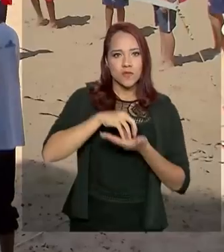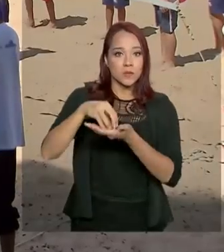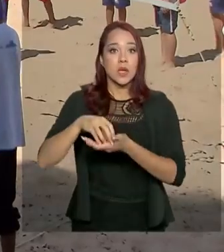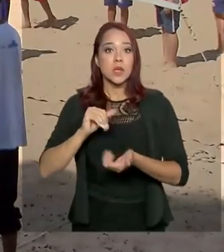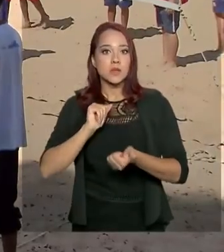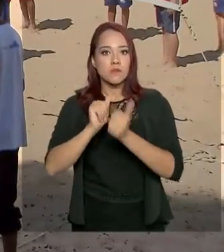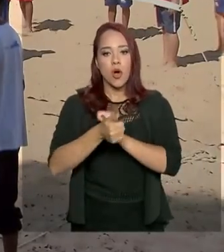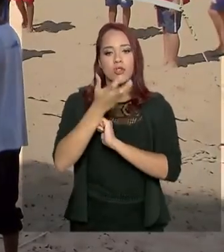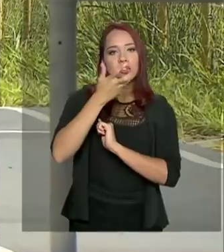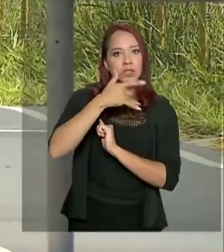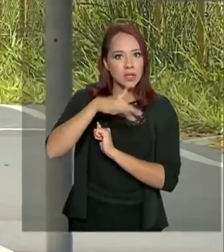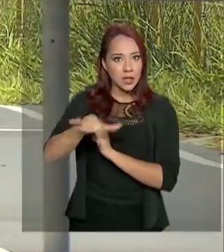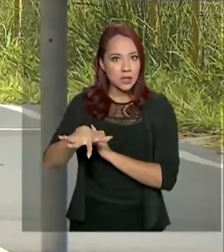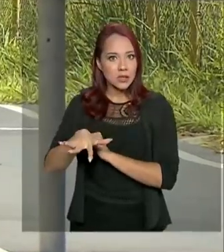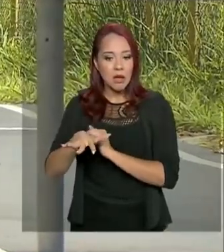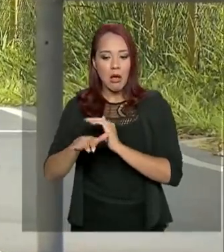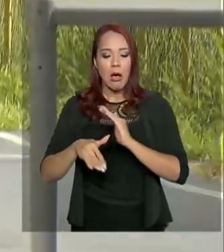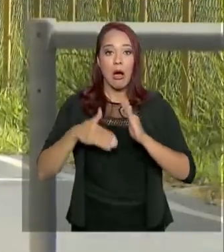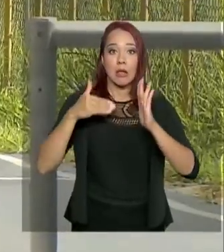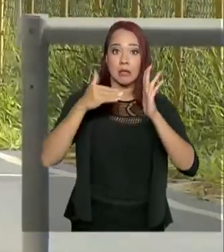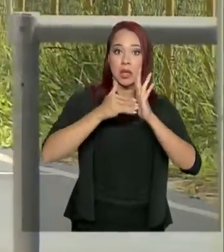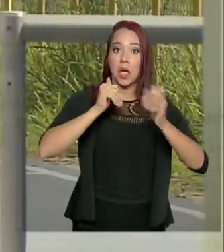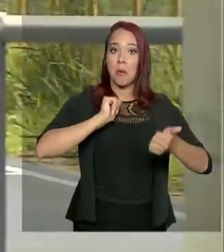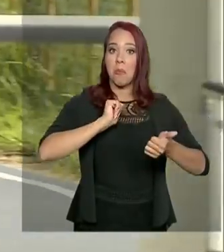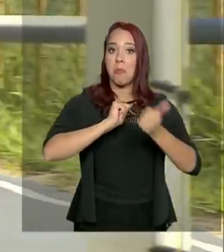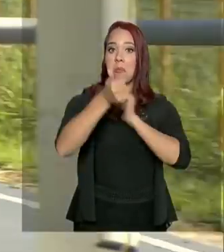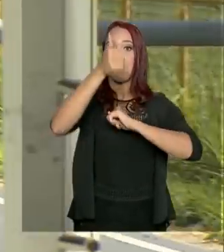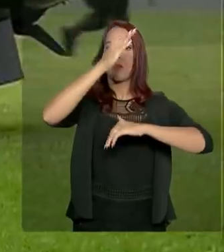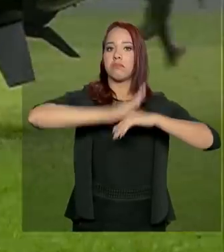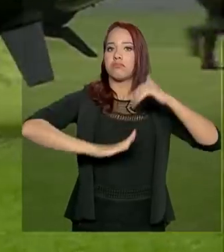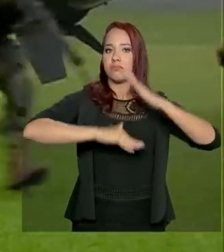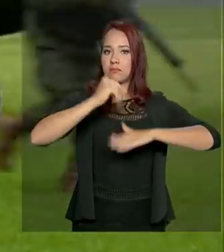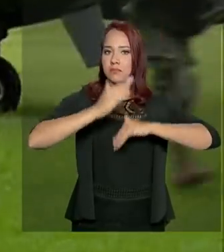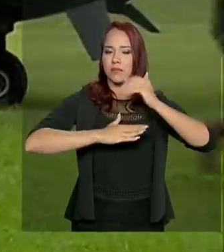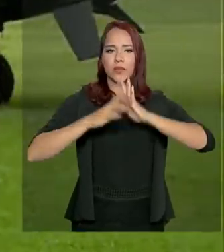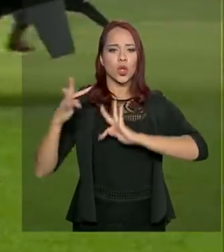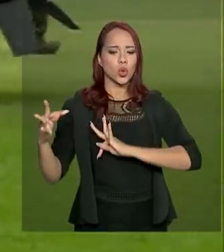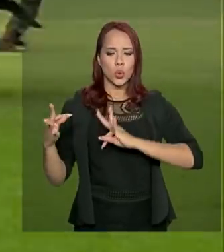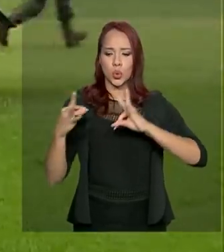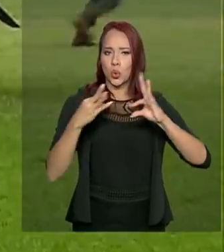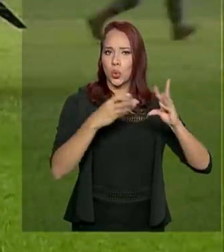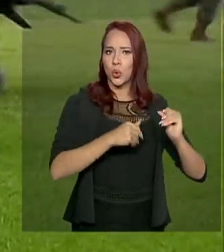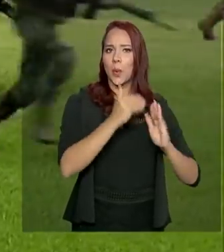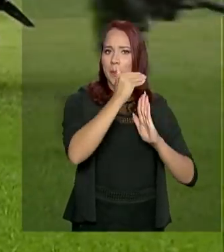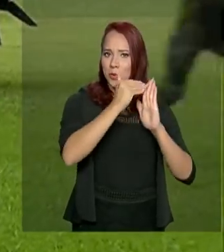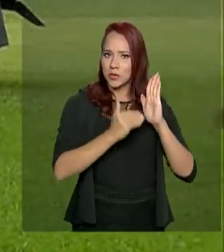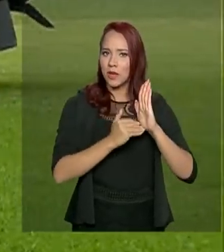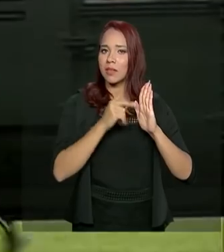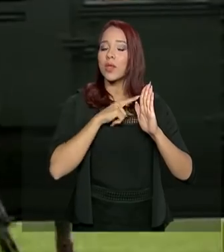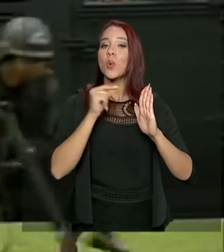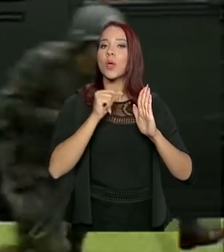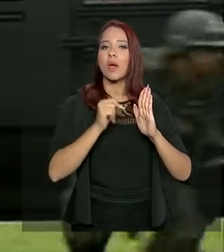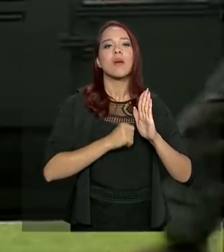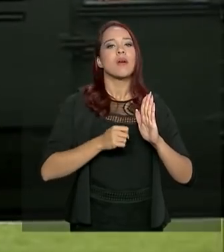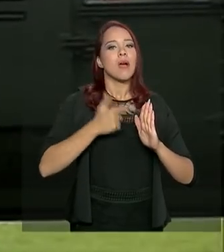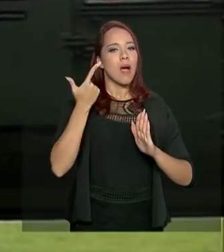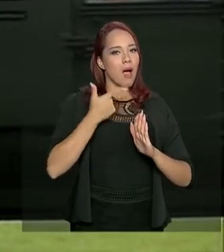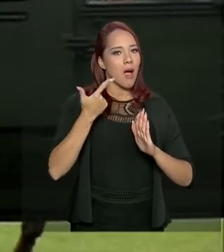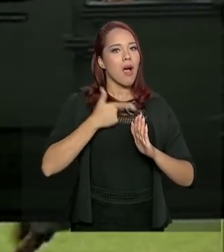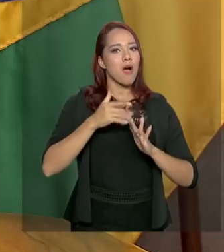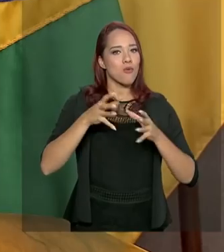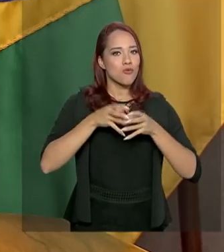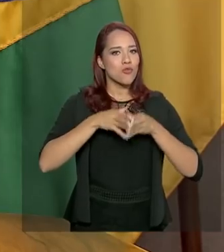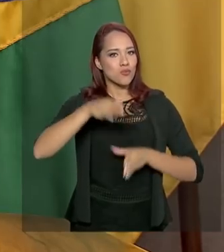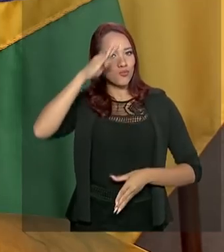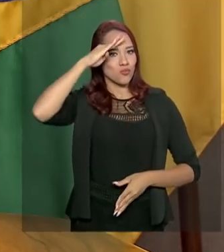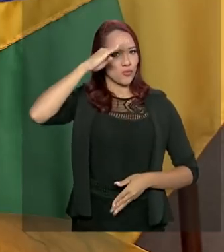vai de crianças carentes a atletas de alto rendimento. Todos esses projetos têm em comum as Forças Armadas.